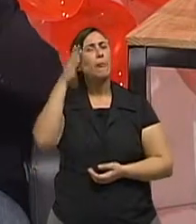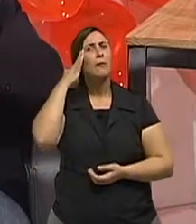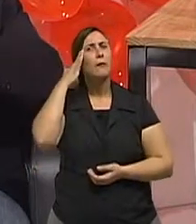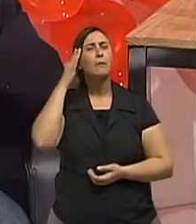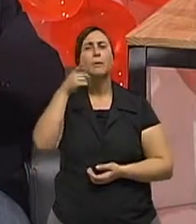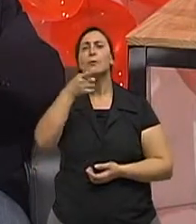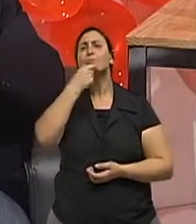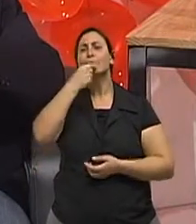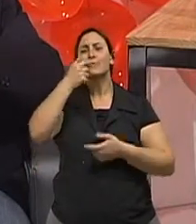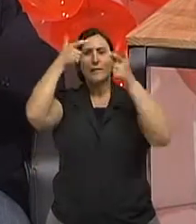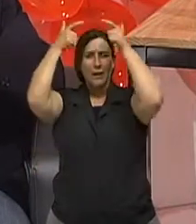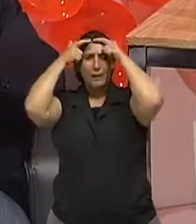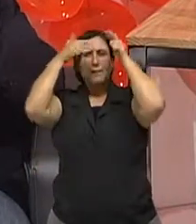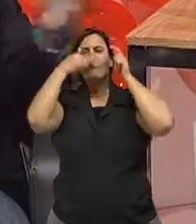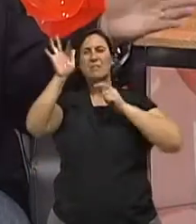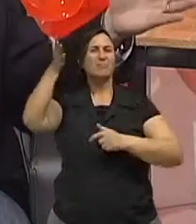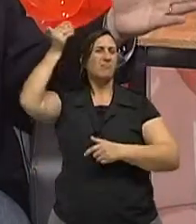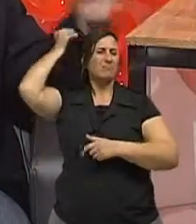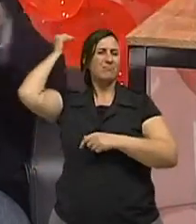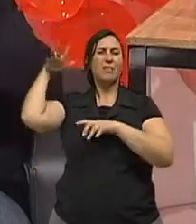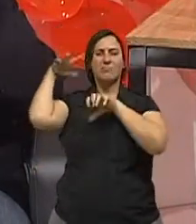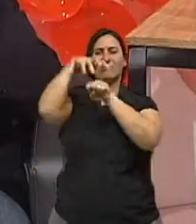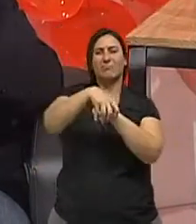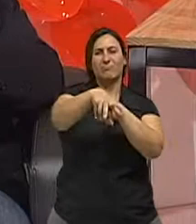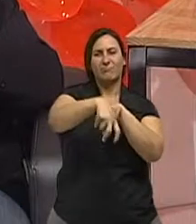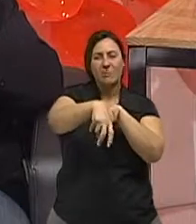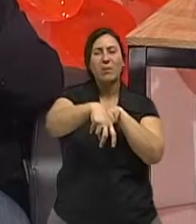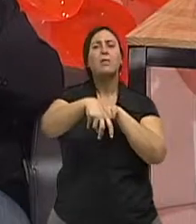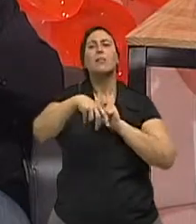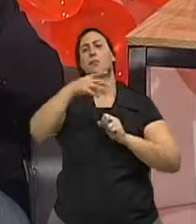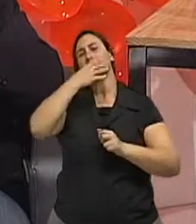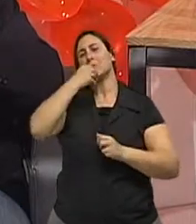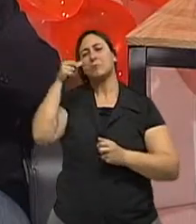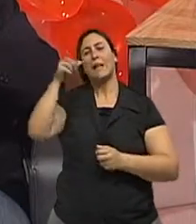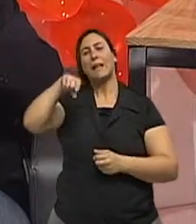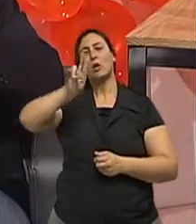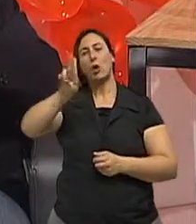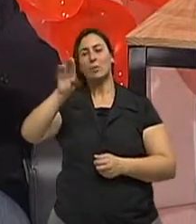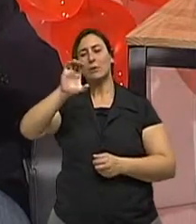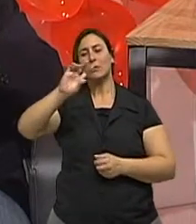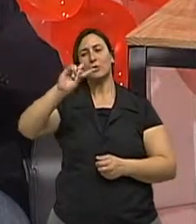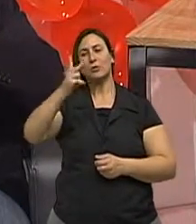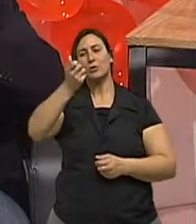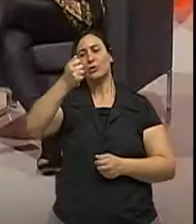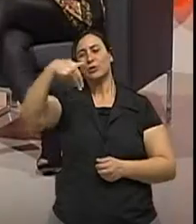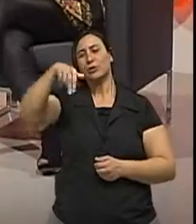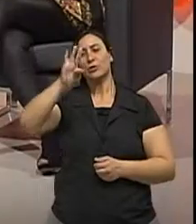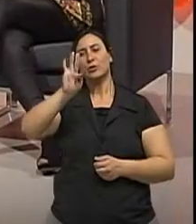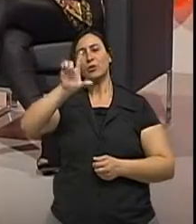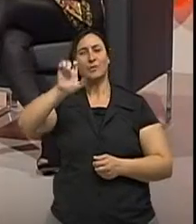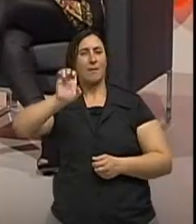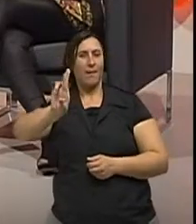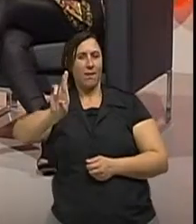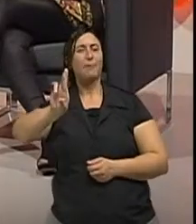rei da França, na época da colonização, que se chamava Santiler, nós temos um Uma escola Santiler,